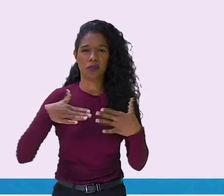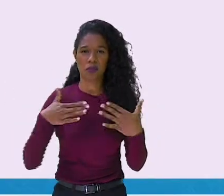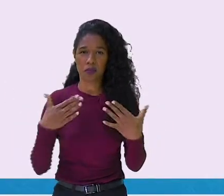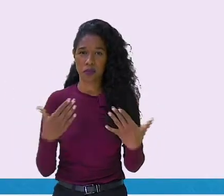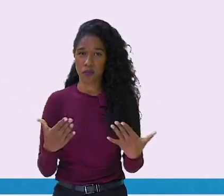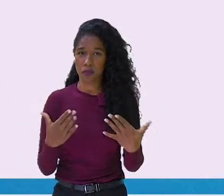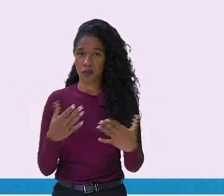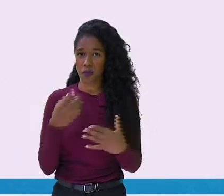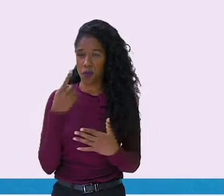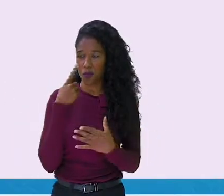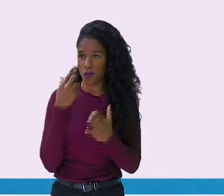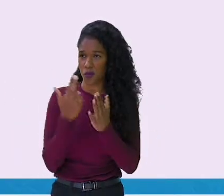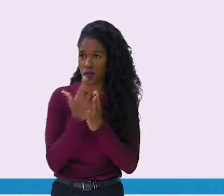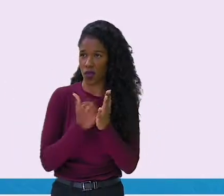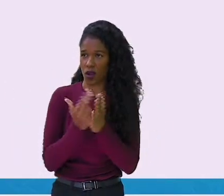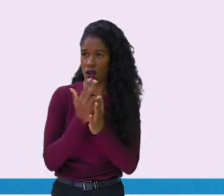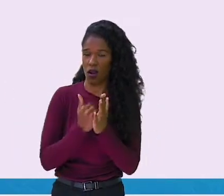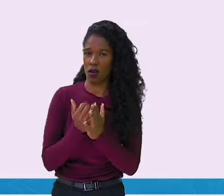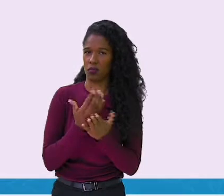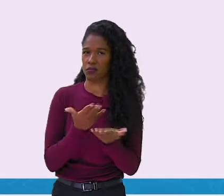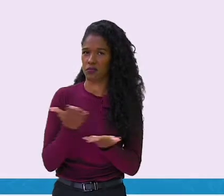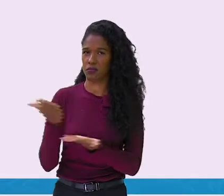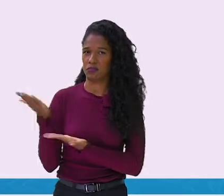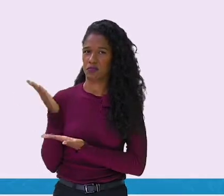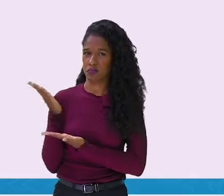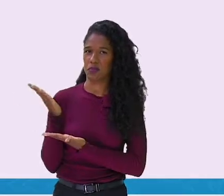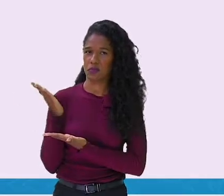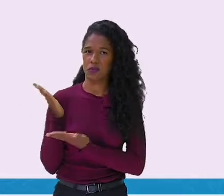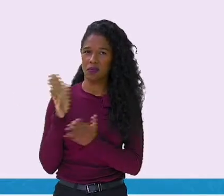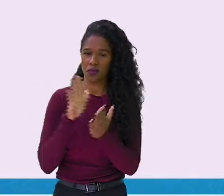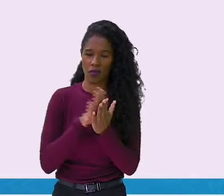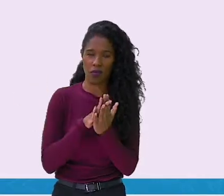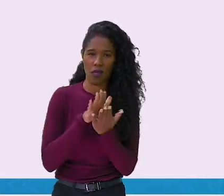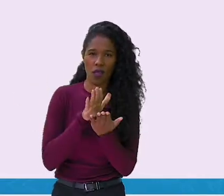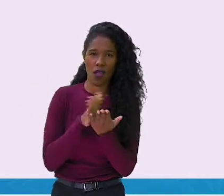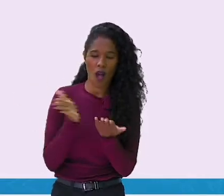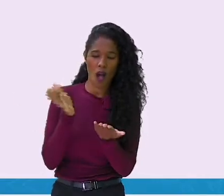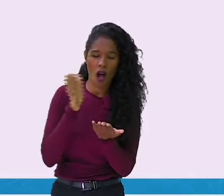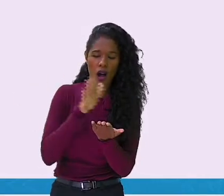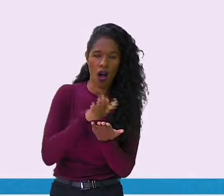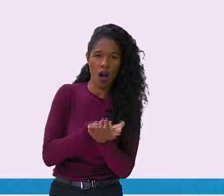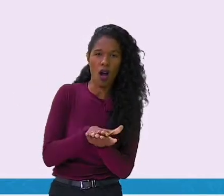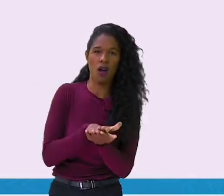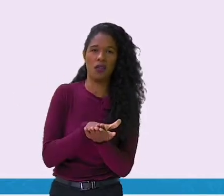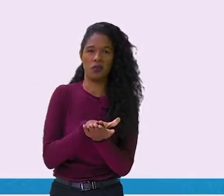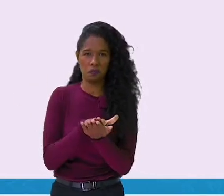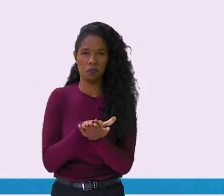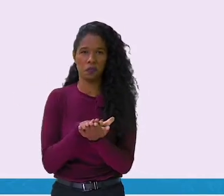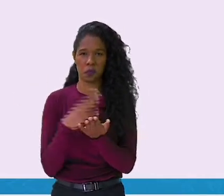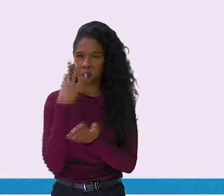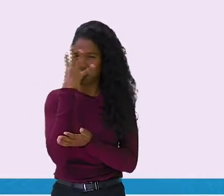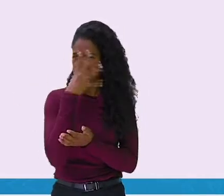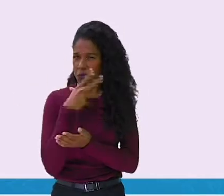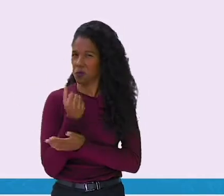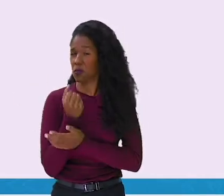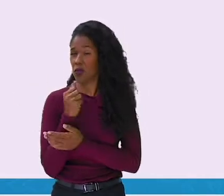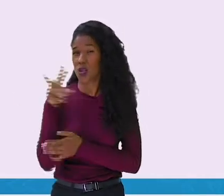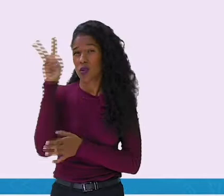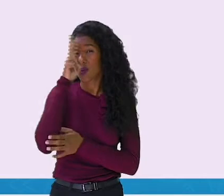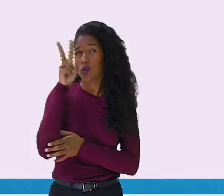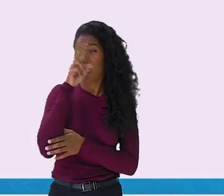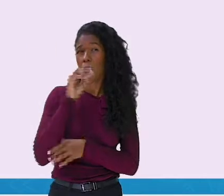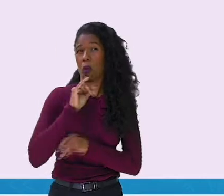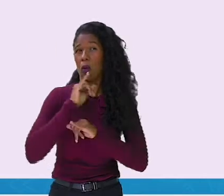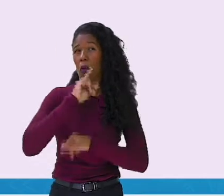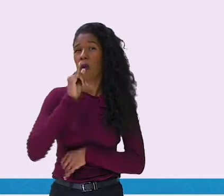Olha a ilustração da capa do livro. Muito bonito, não é? Será? Será que está contando essa história?